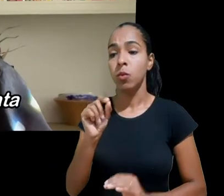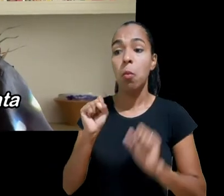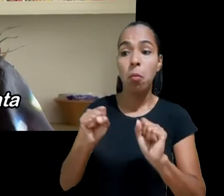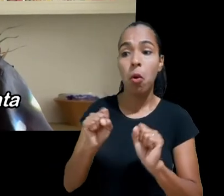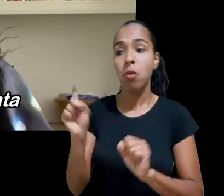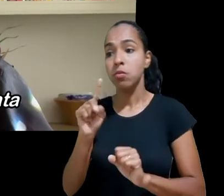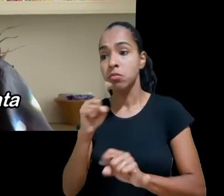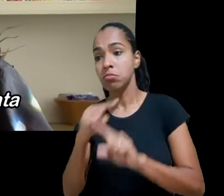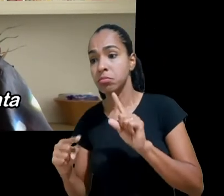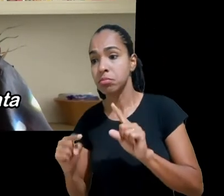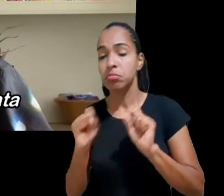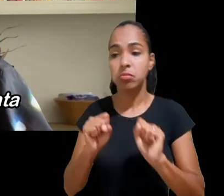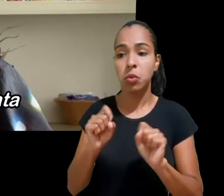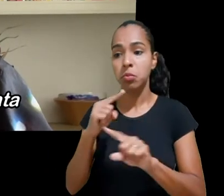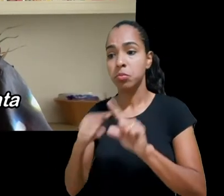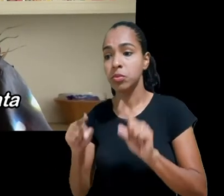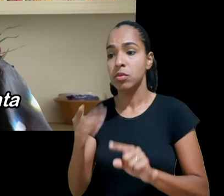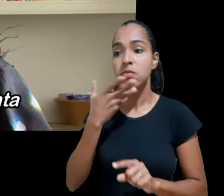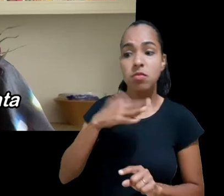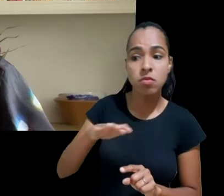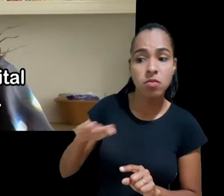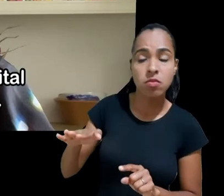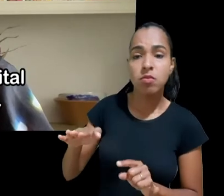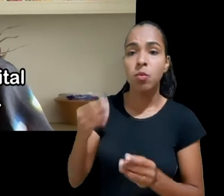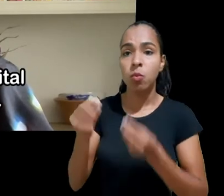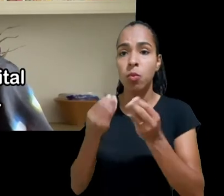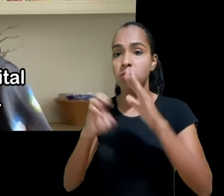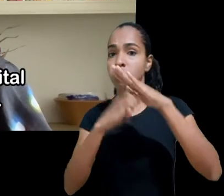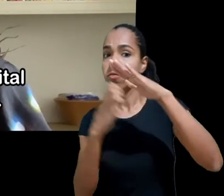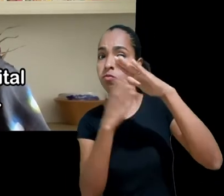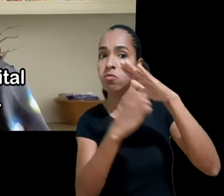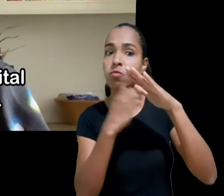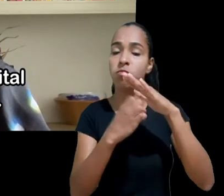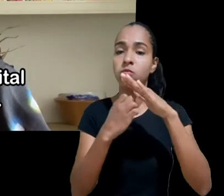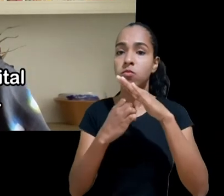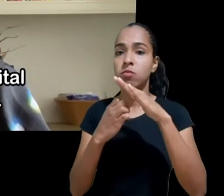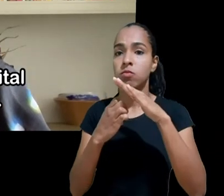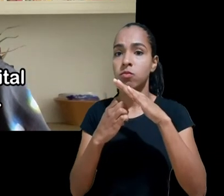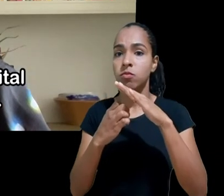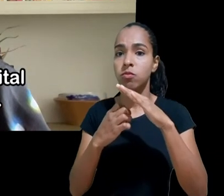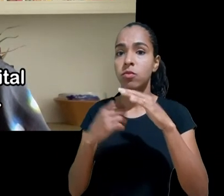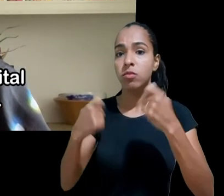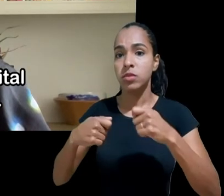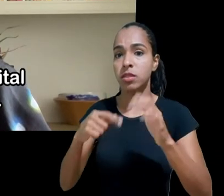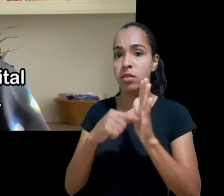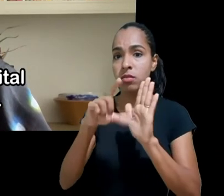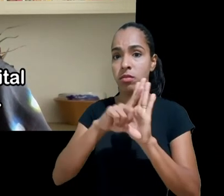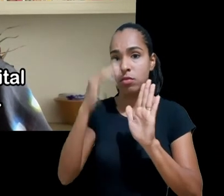poder indevido que empresas obtêm com o Big Data e tenta reimaginar um mundo digital que funcione para as crianças